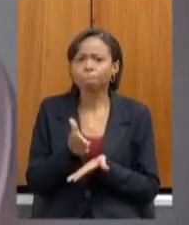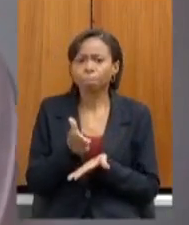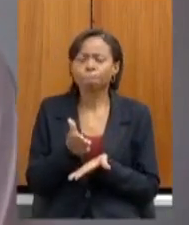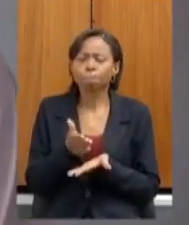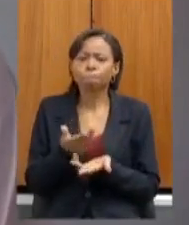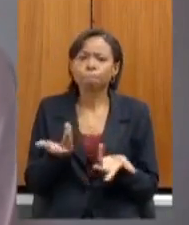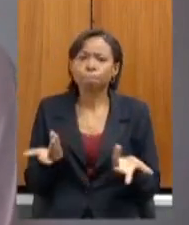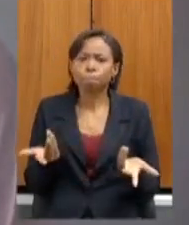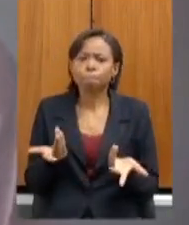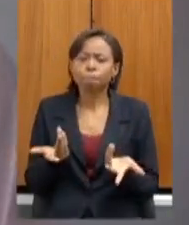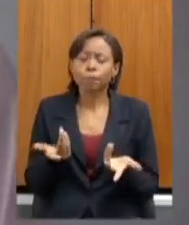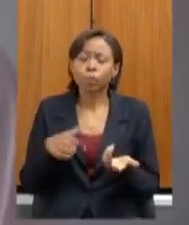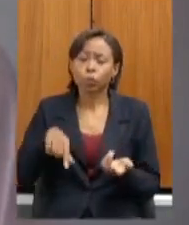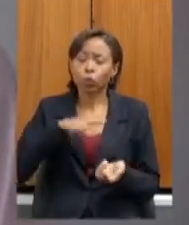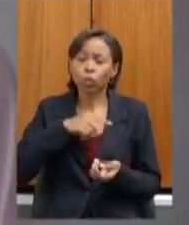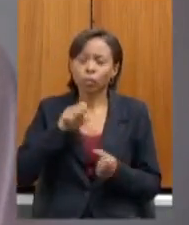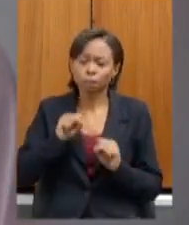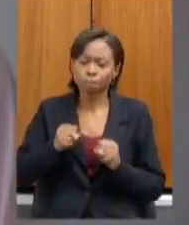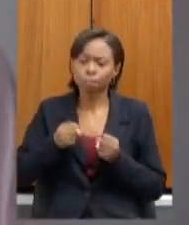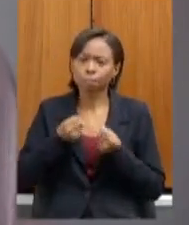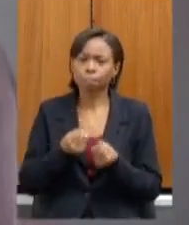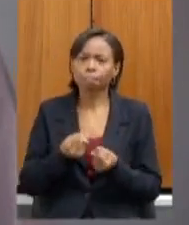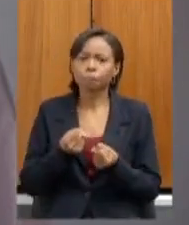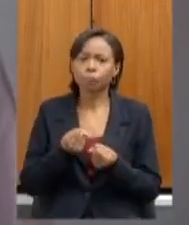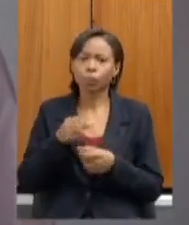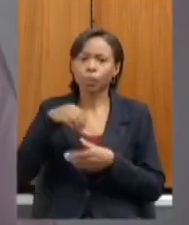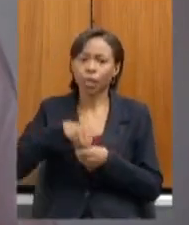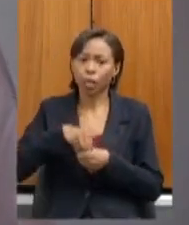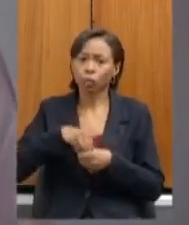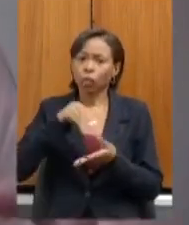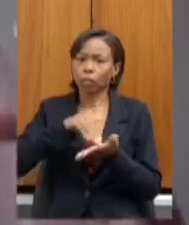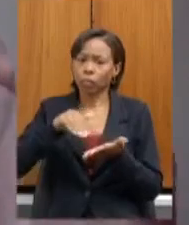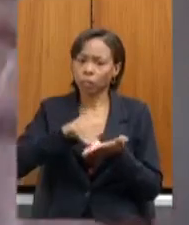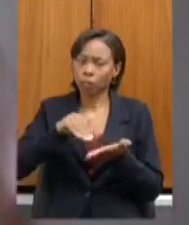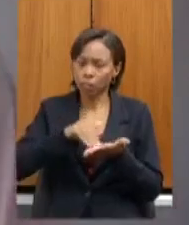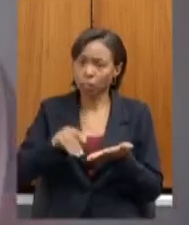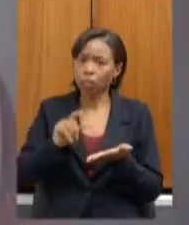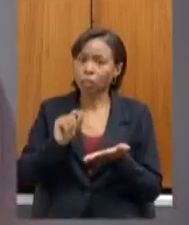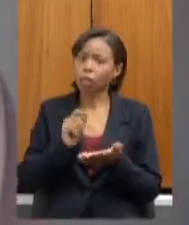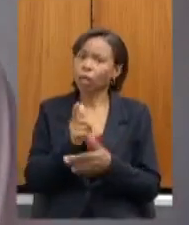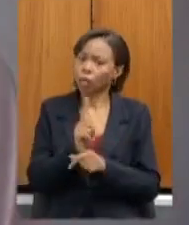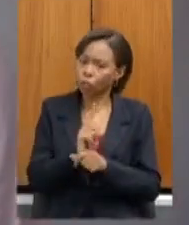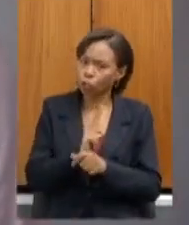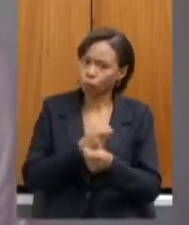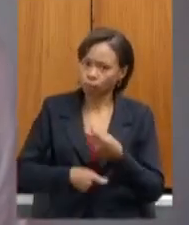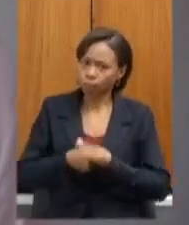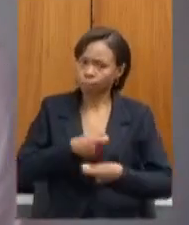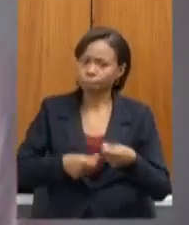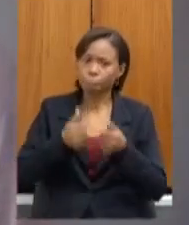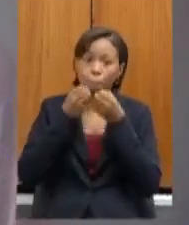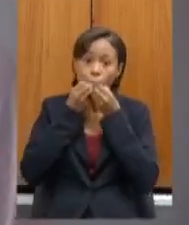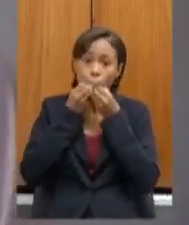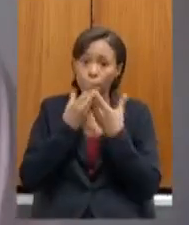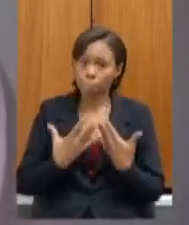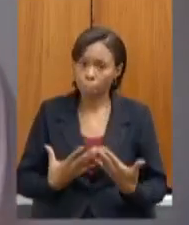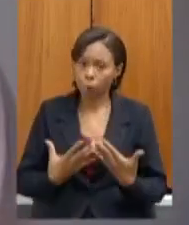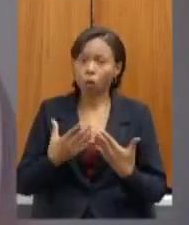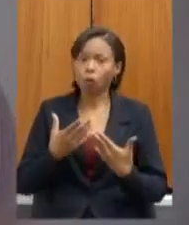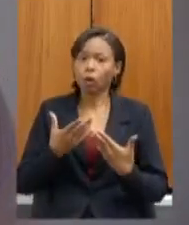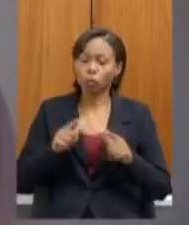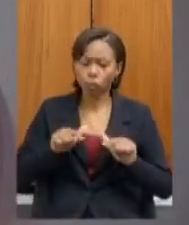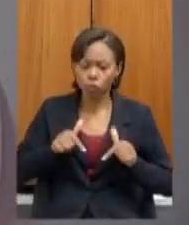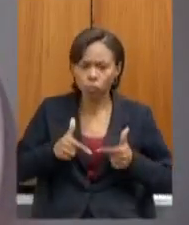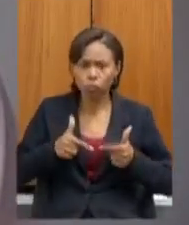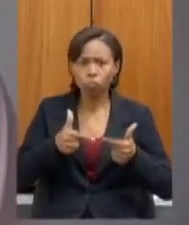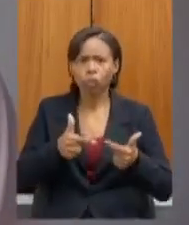e o esforço nosso interno na secretaria é de uma boa gestão deputada tanto do empenho no que se